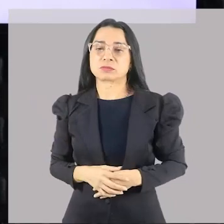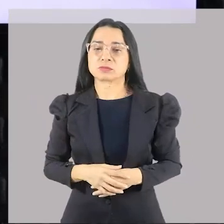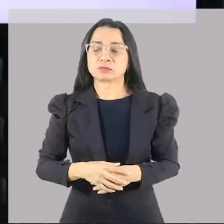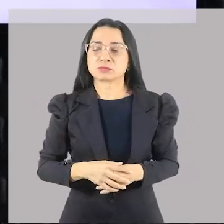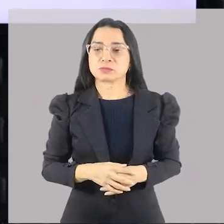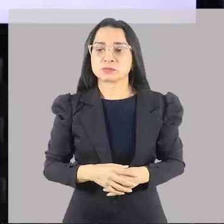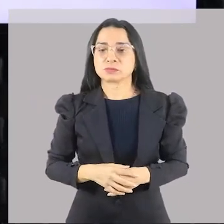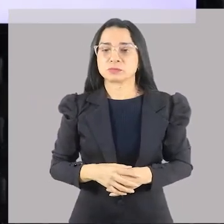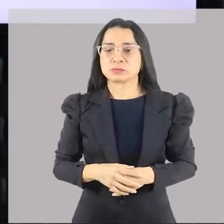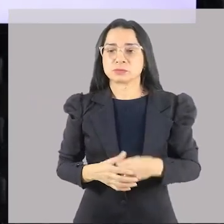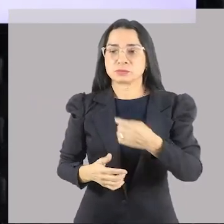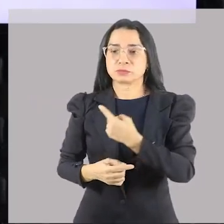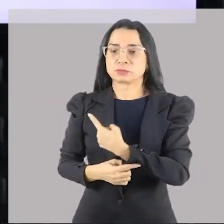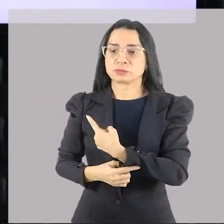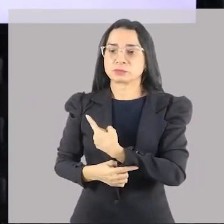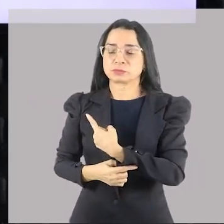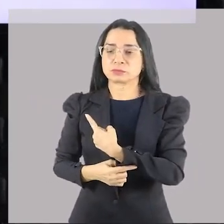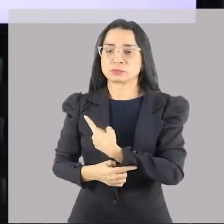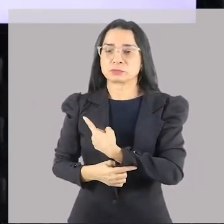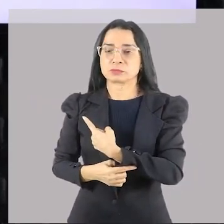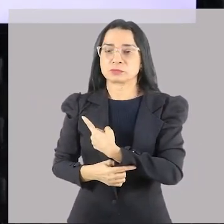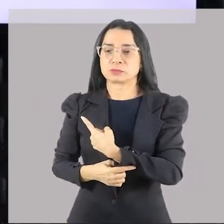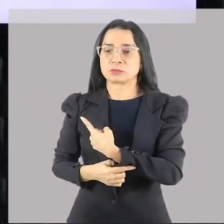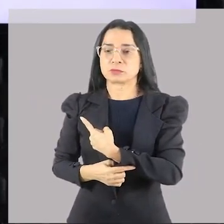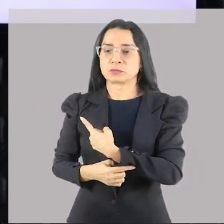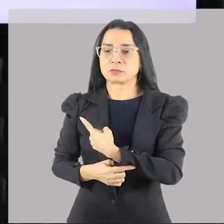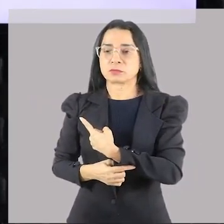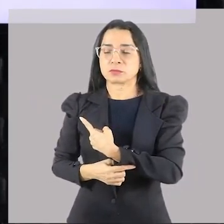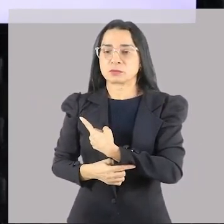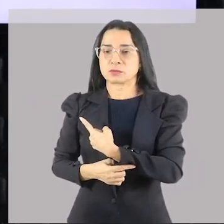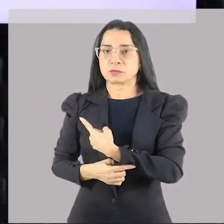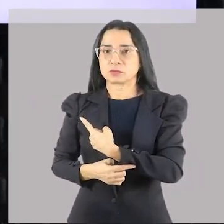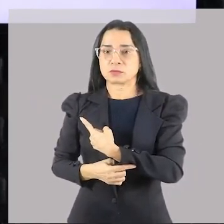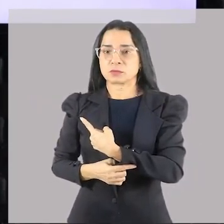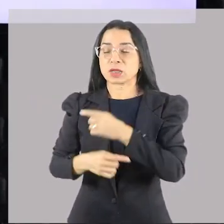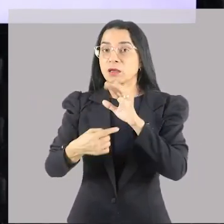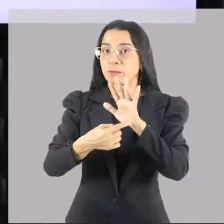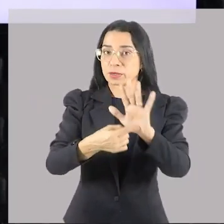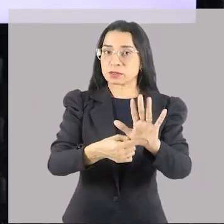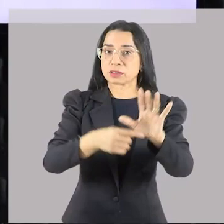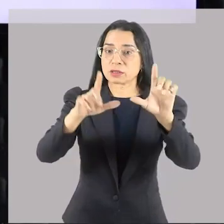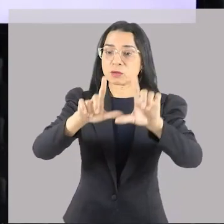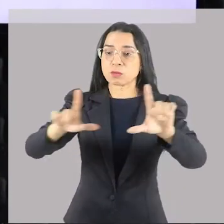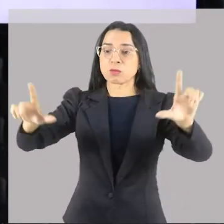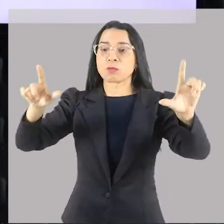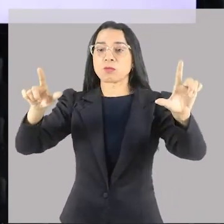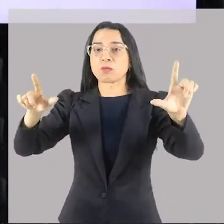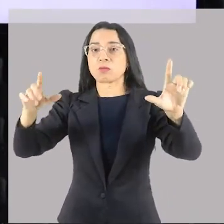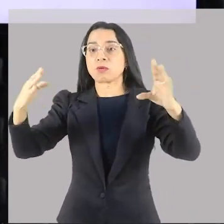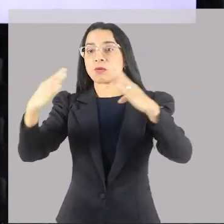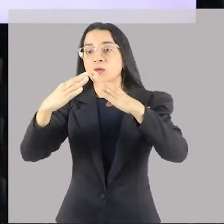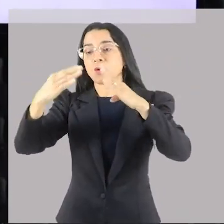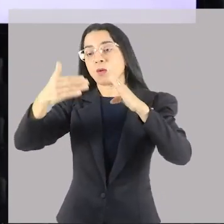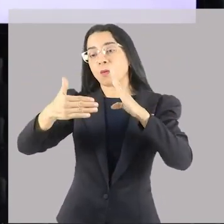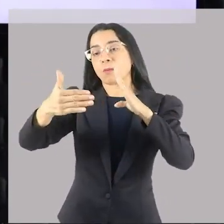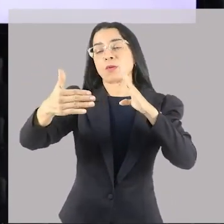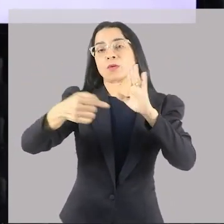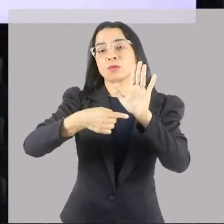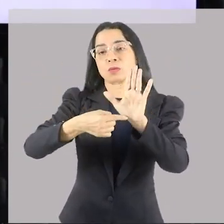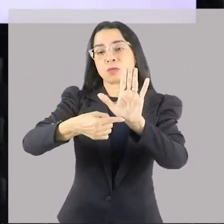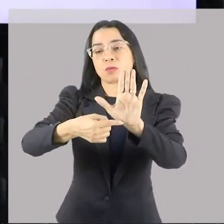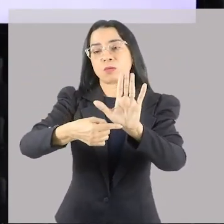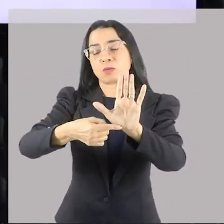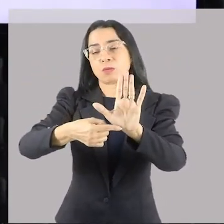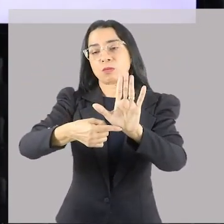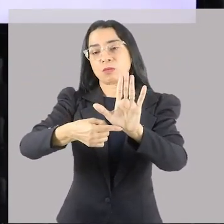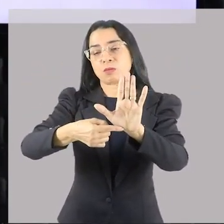o que é um pórtico? Não sei o que é isso. Apresentando para vocês, o pórtico, a fachada. O que tem na frente, tem atrás. Apresentando para vocês,